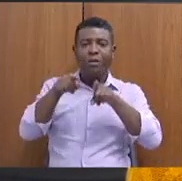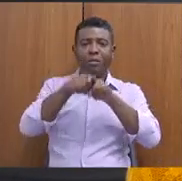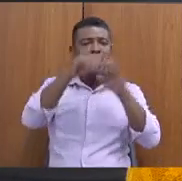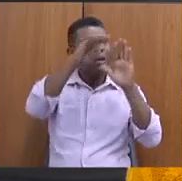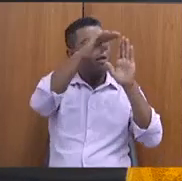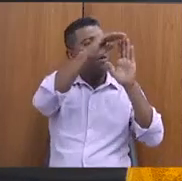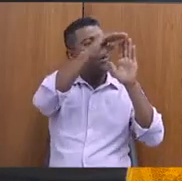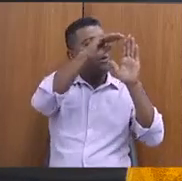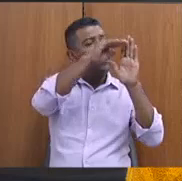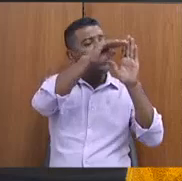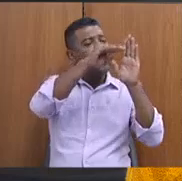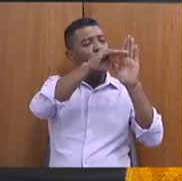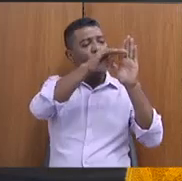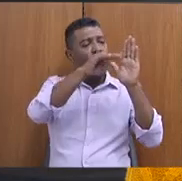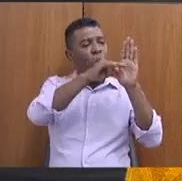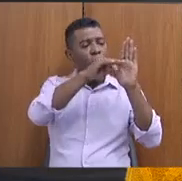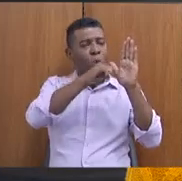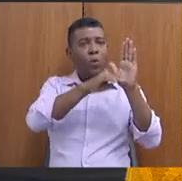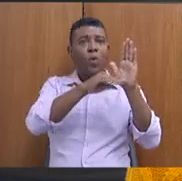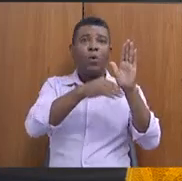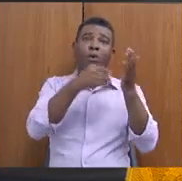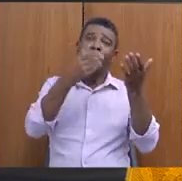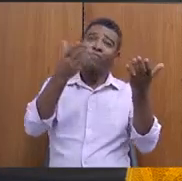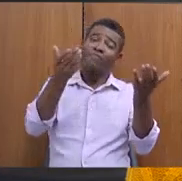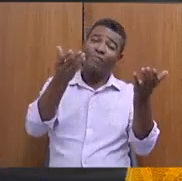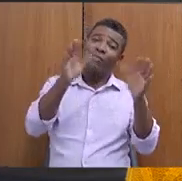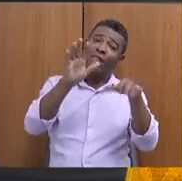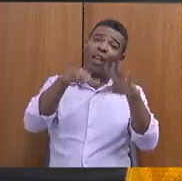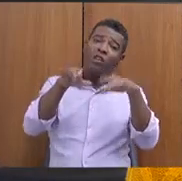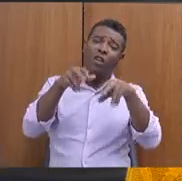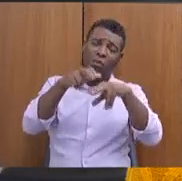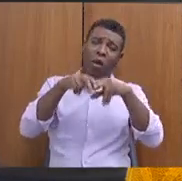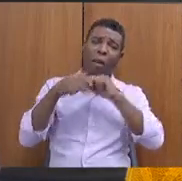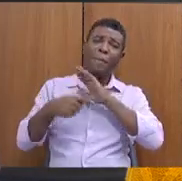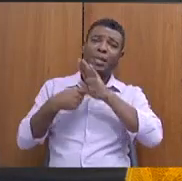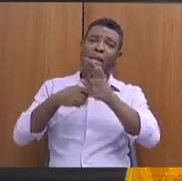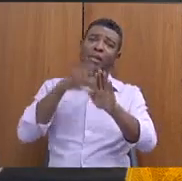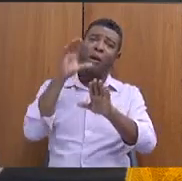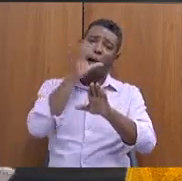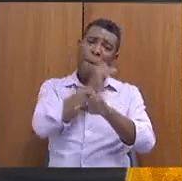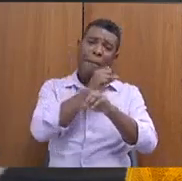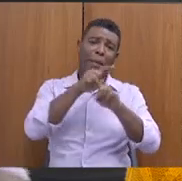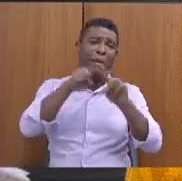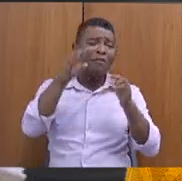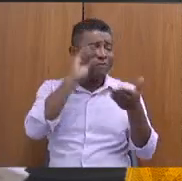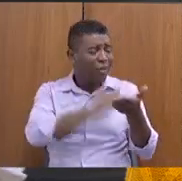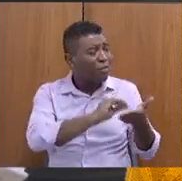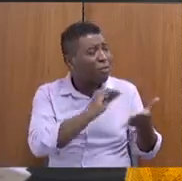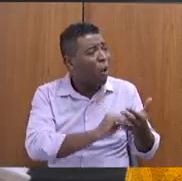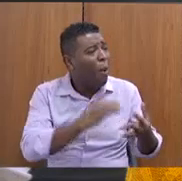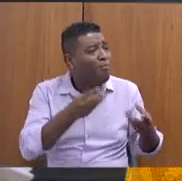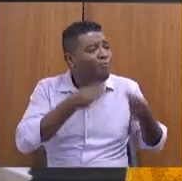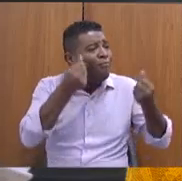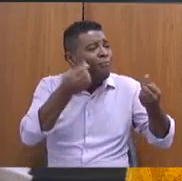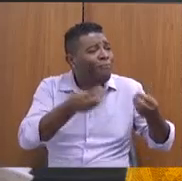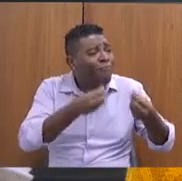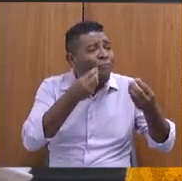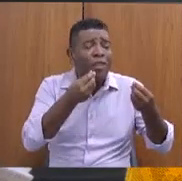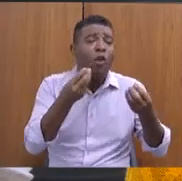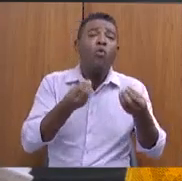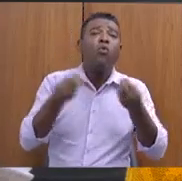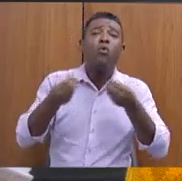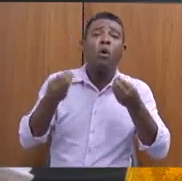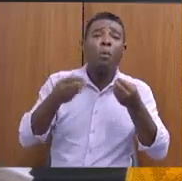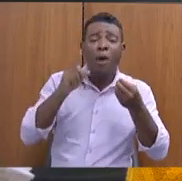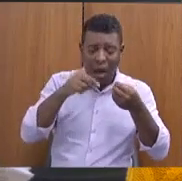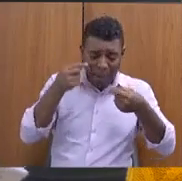talvez tenha sido porque a apresentação foi muito rápida, mas ainda não tivemos a presença da CEDES nas nossas audiências para discutir a política LGBT